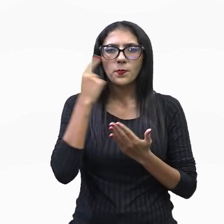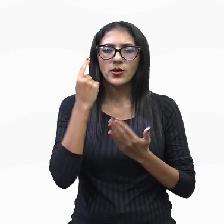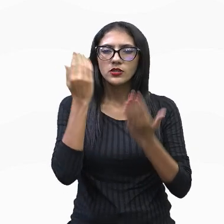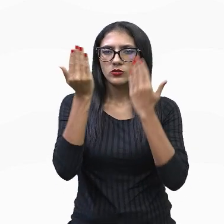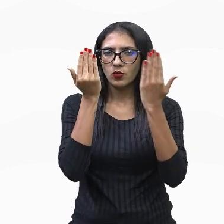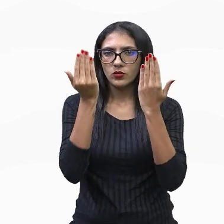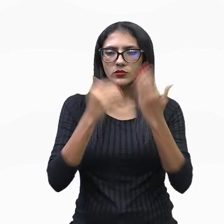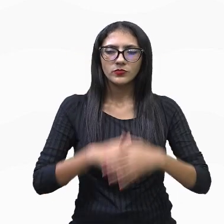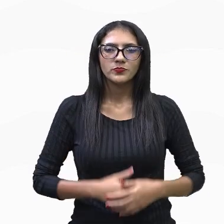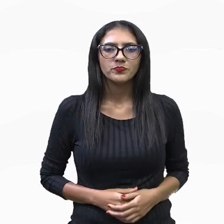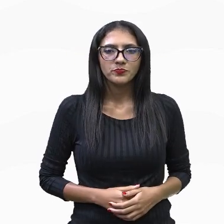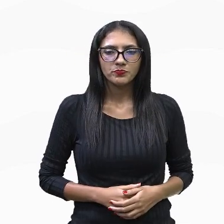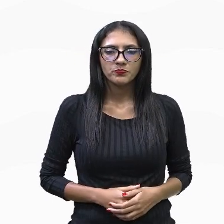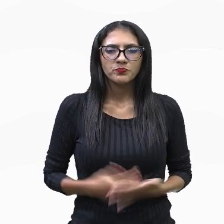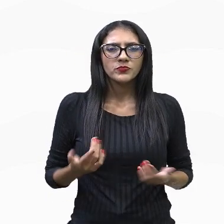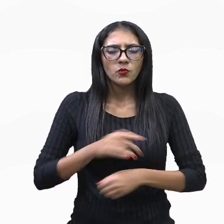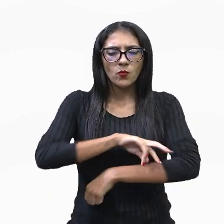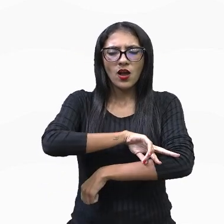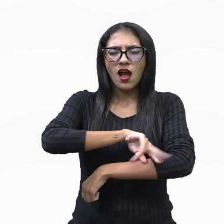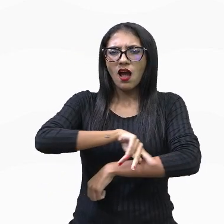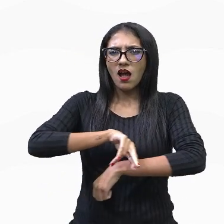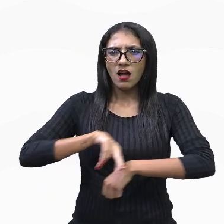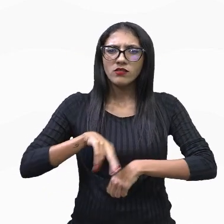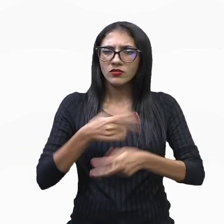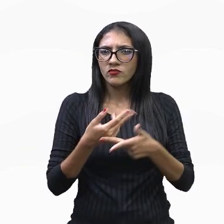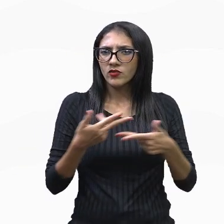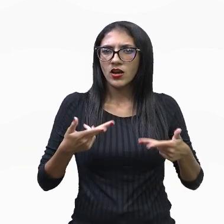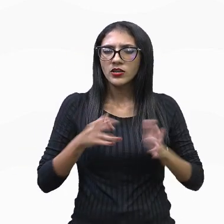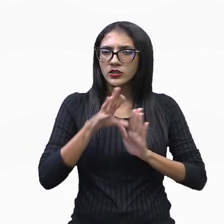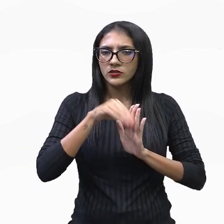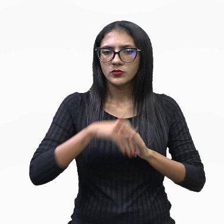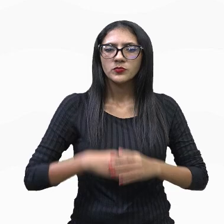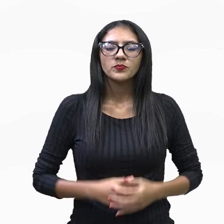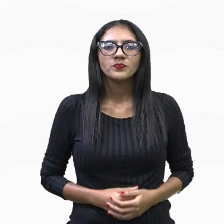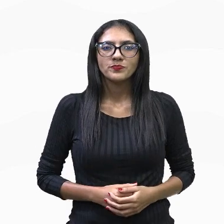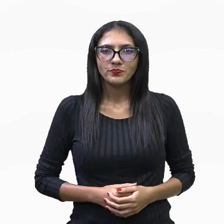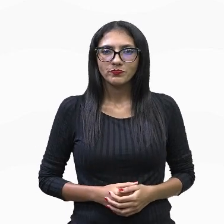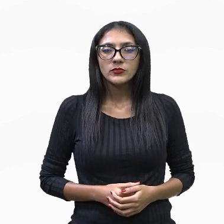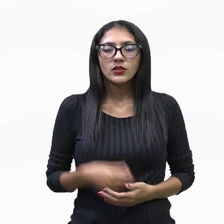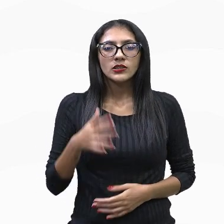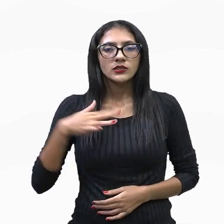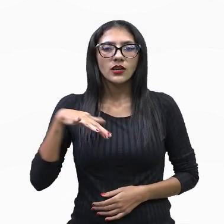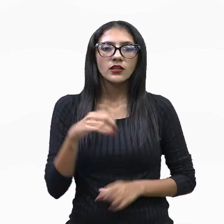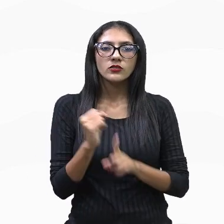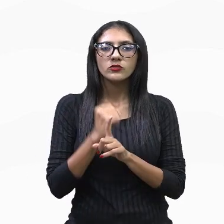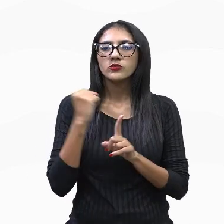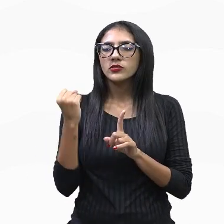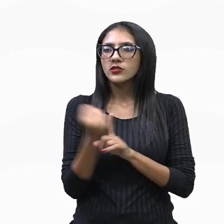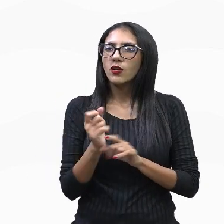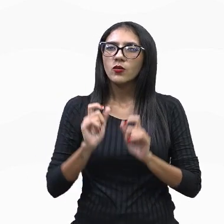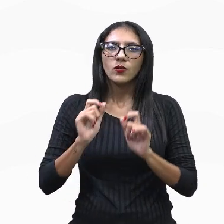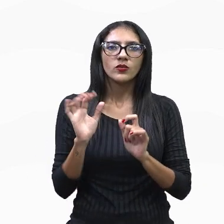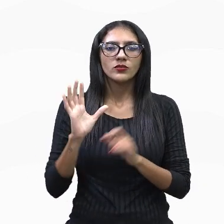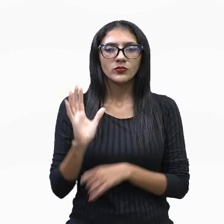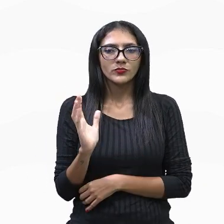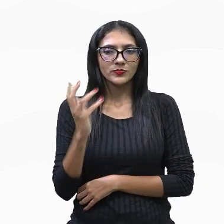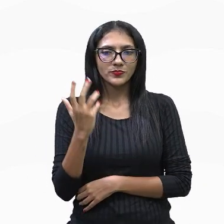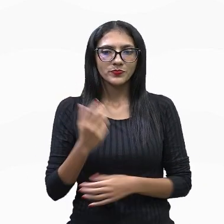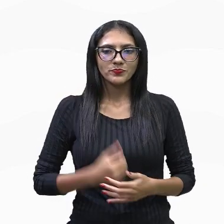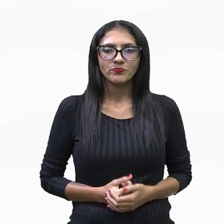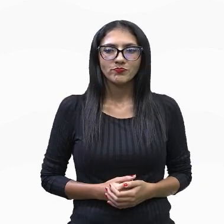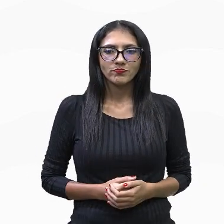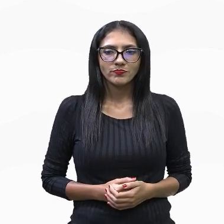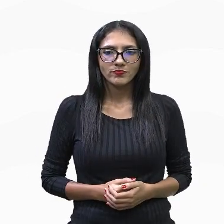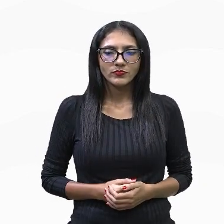Então, raças diferentes entre si. No campo social, então, vão fazer o quê? Vão surgir